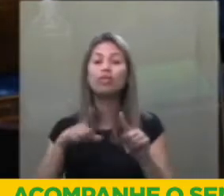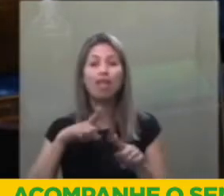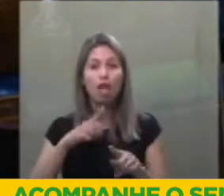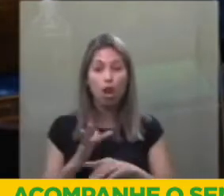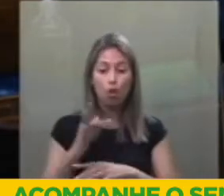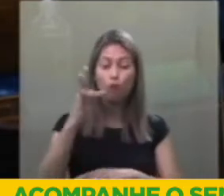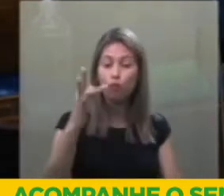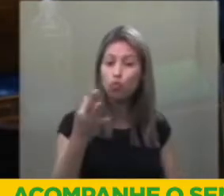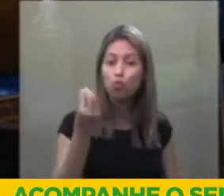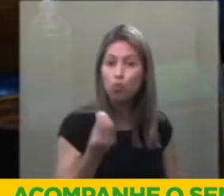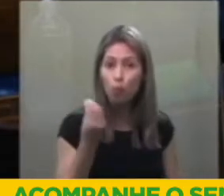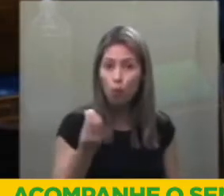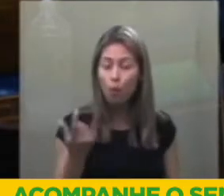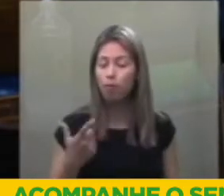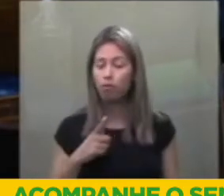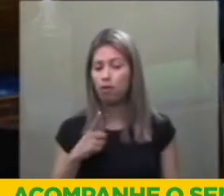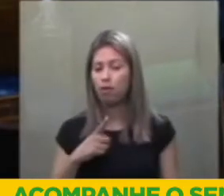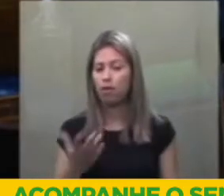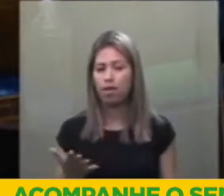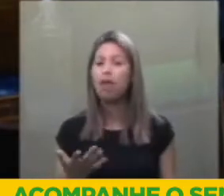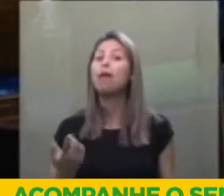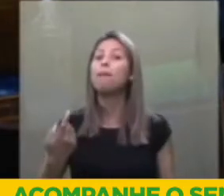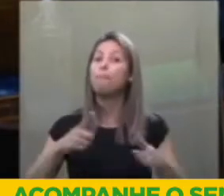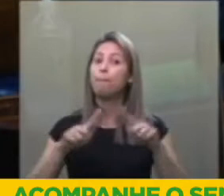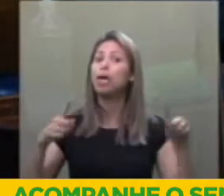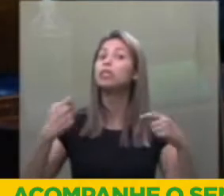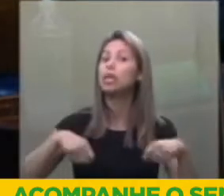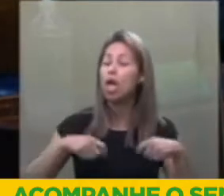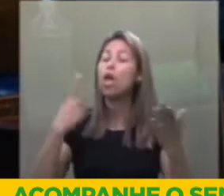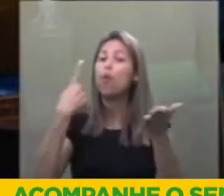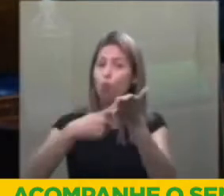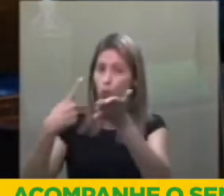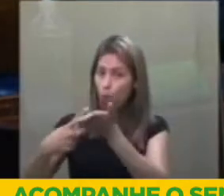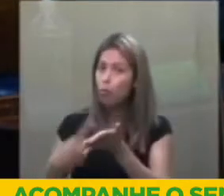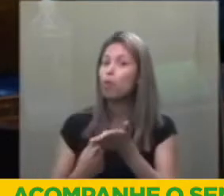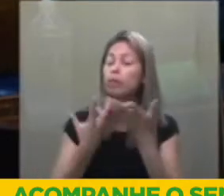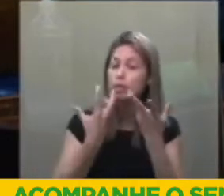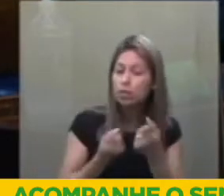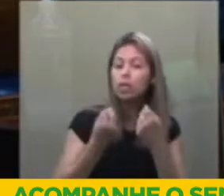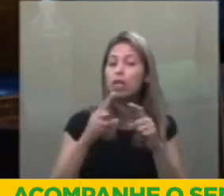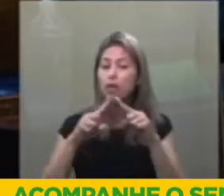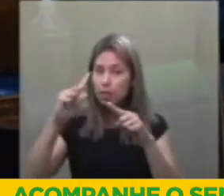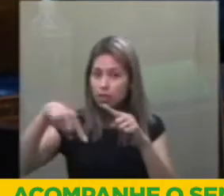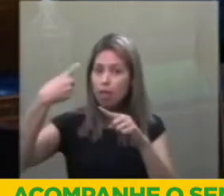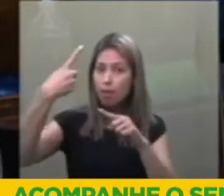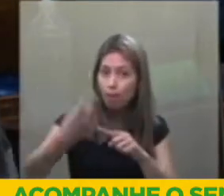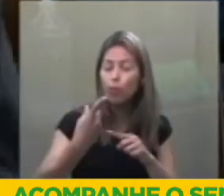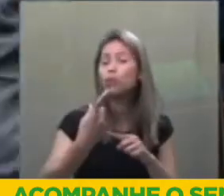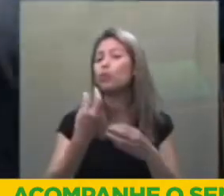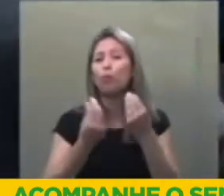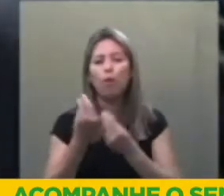futuro. E os compromissos assumidos acabam se transformando em palavras